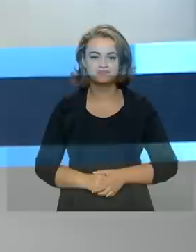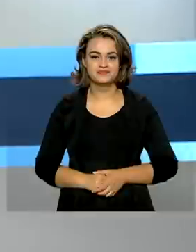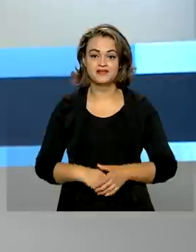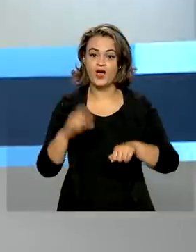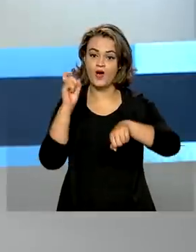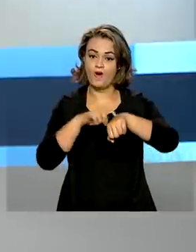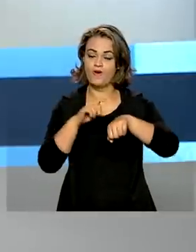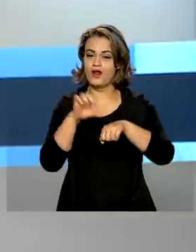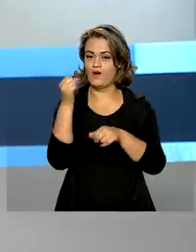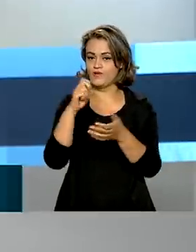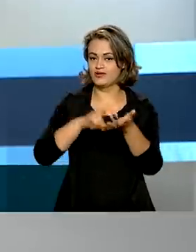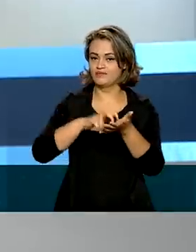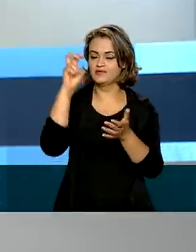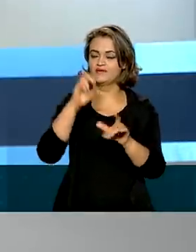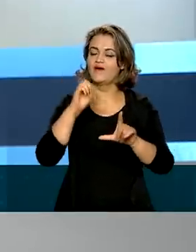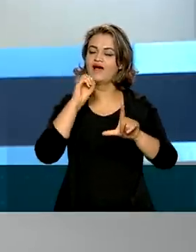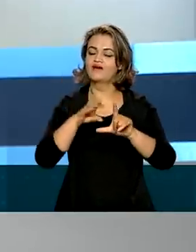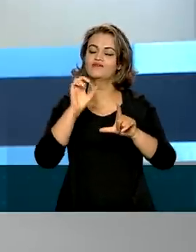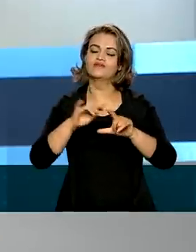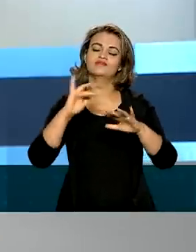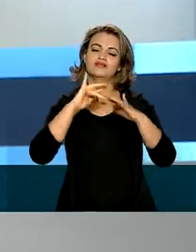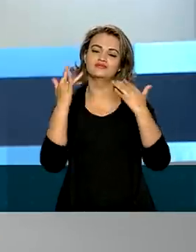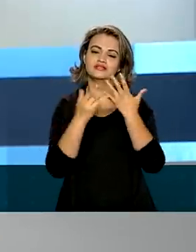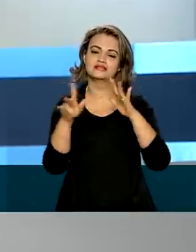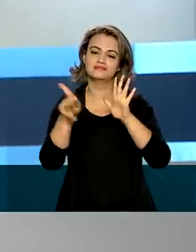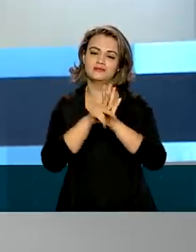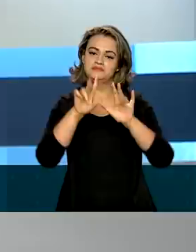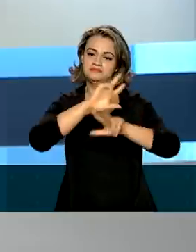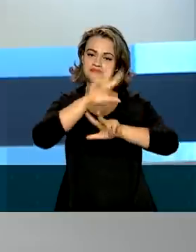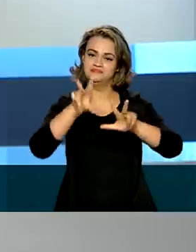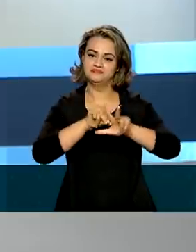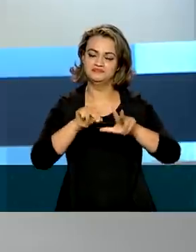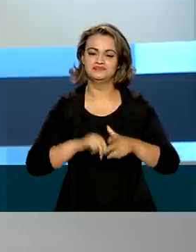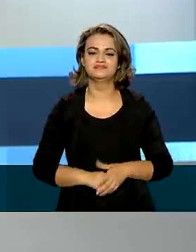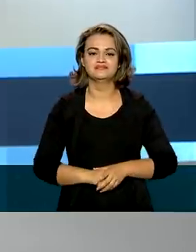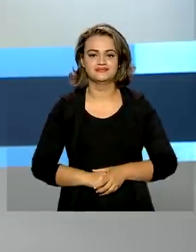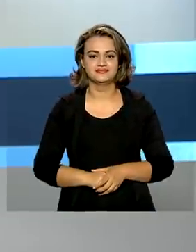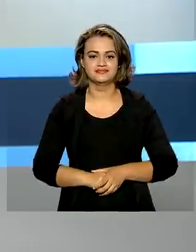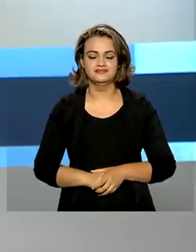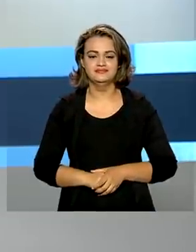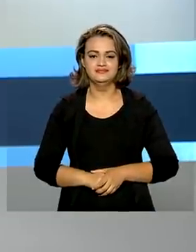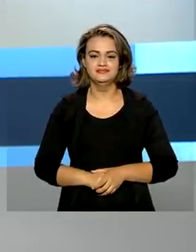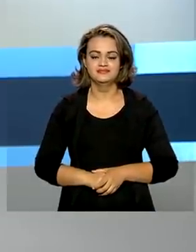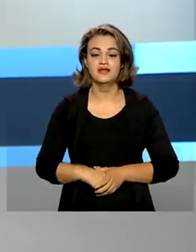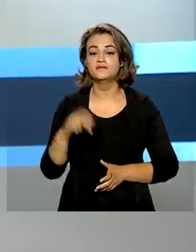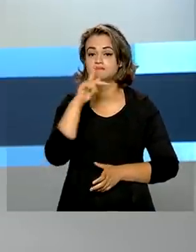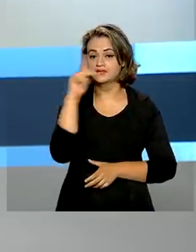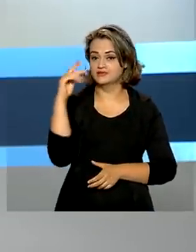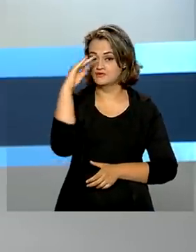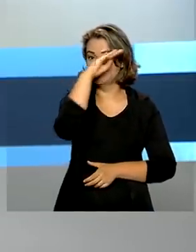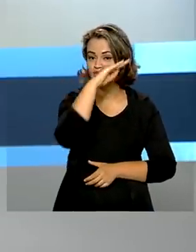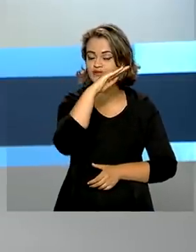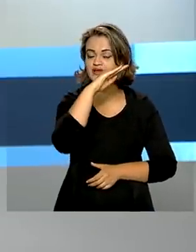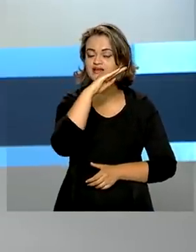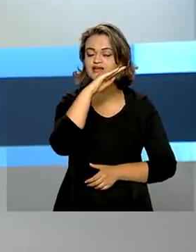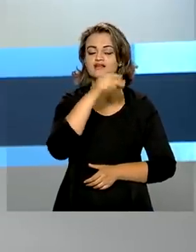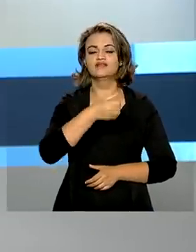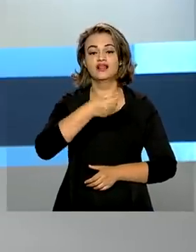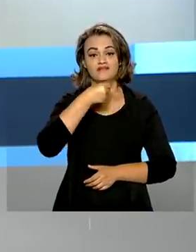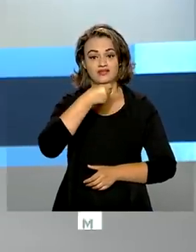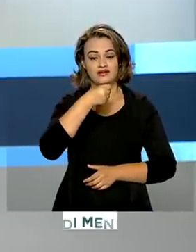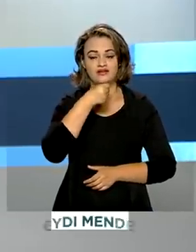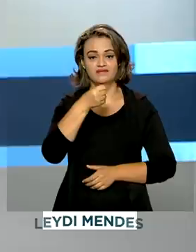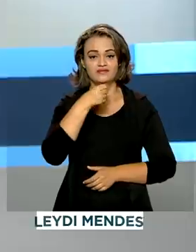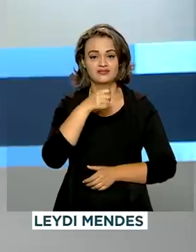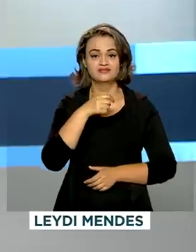Agora, 8 horas, nós estamos ao vivo também pelas redes sociais da TV Brasil. O presidente Jair Bolsonaro concedeu entrevista